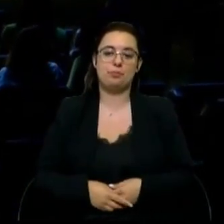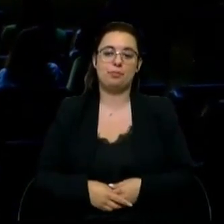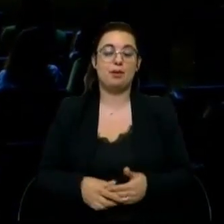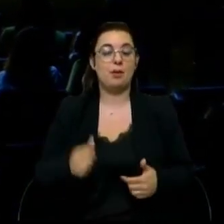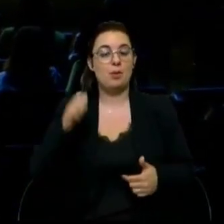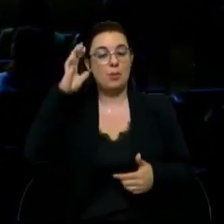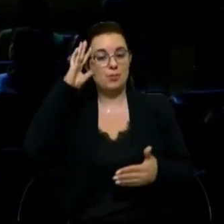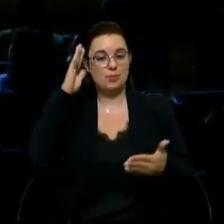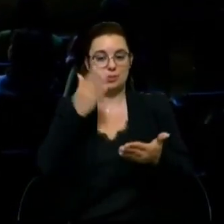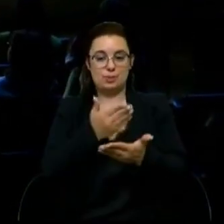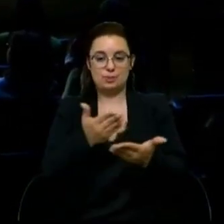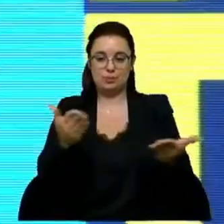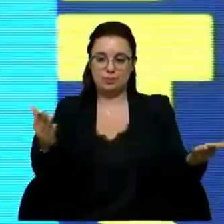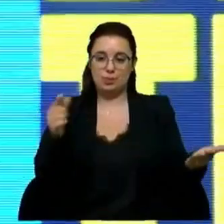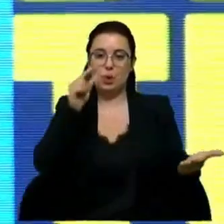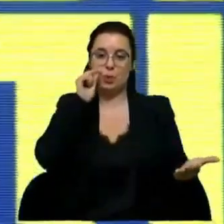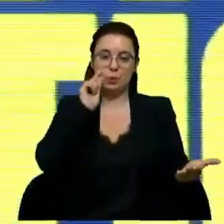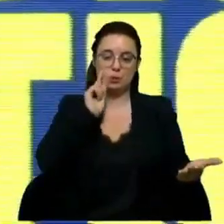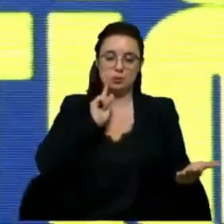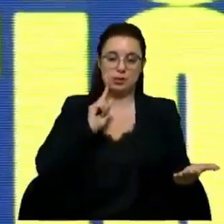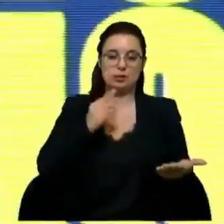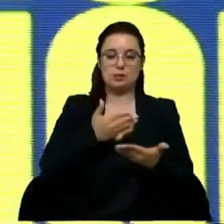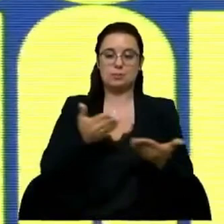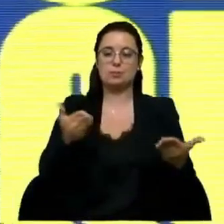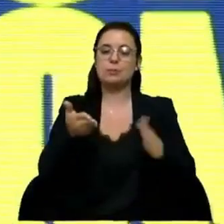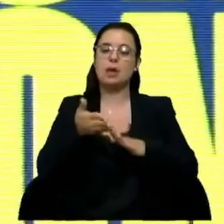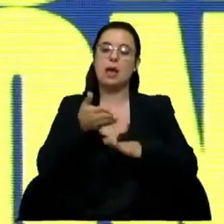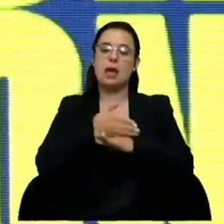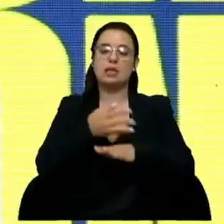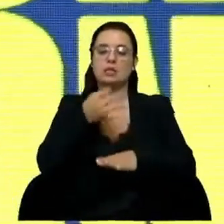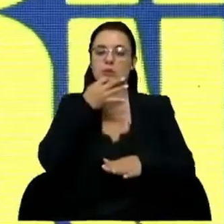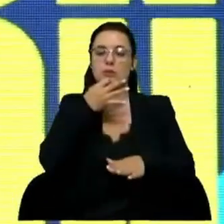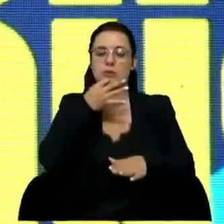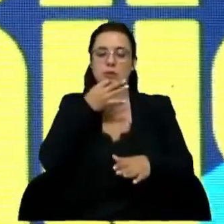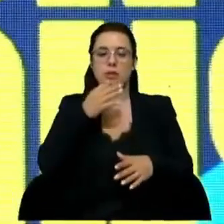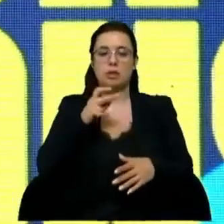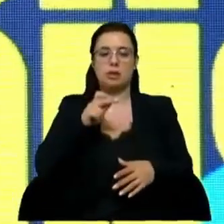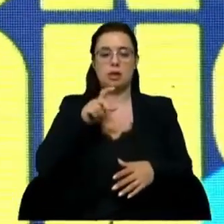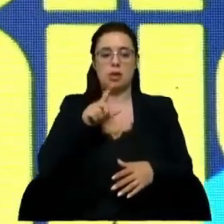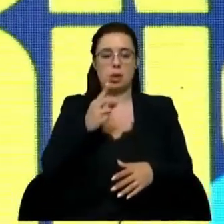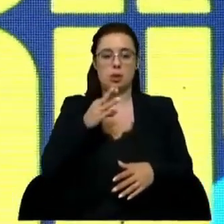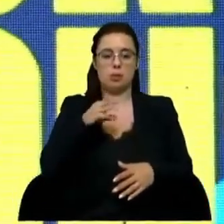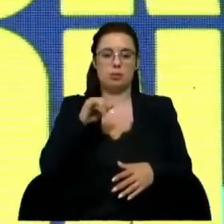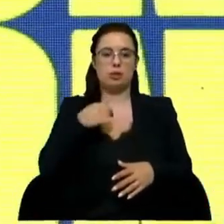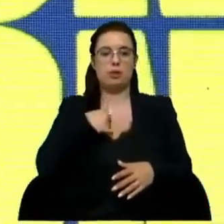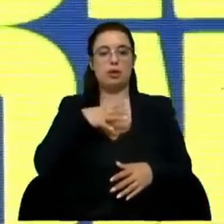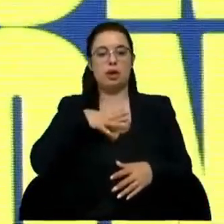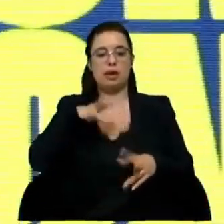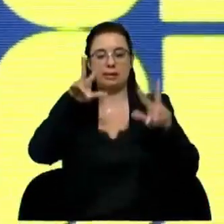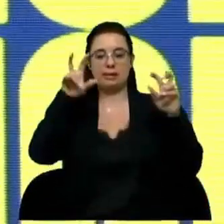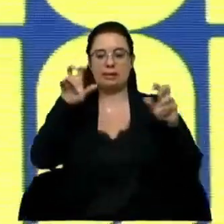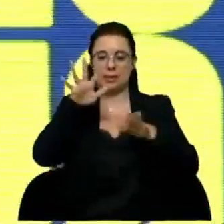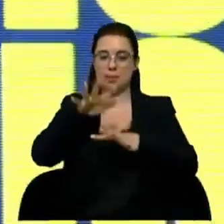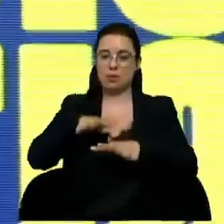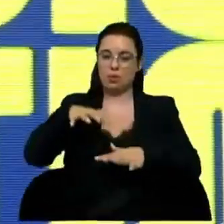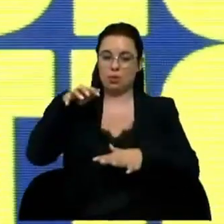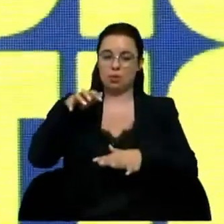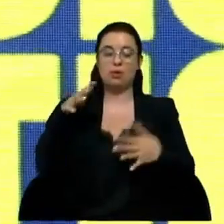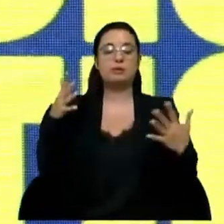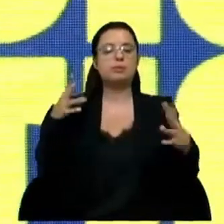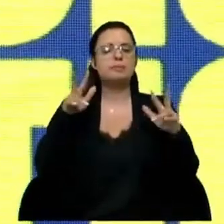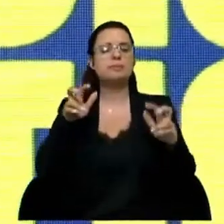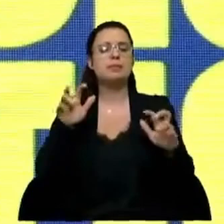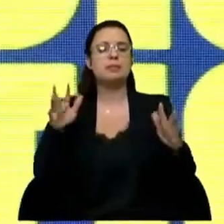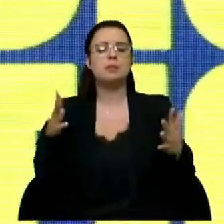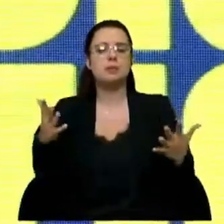Ora, boa tarde a todos e a todas. Mas, antes de falar na rede Alumni, deixem-me pegar aqui no tema do Congresso. O tema do Congresso é